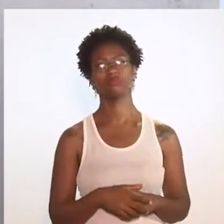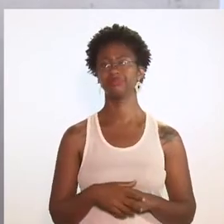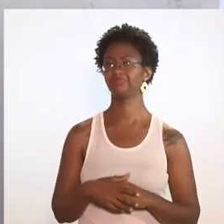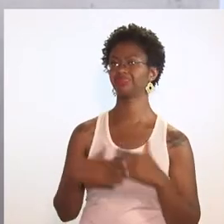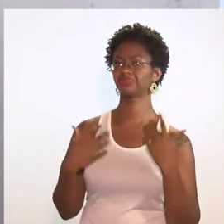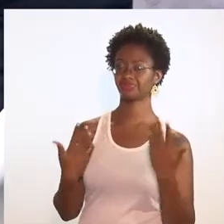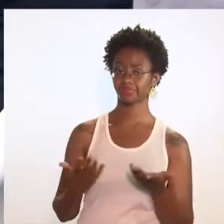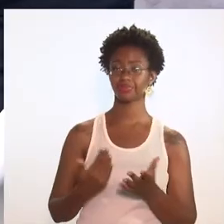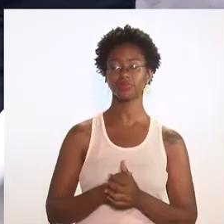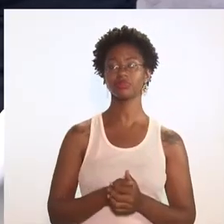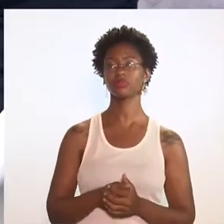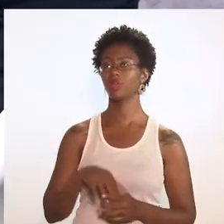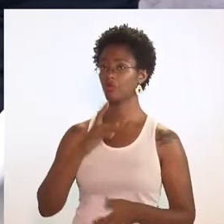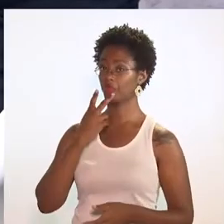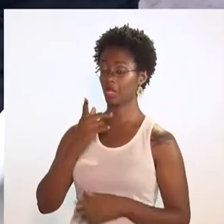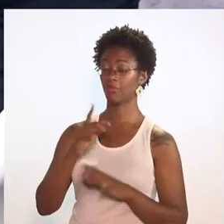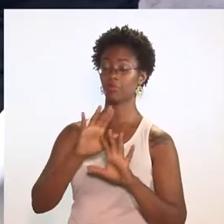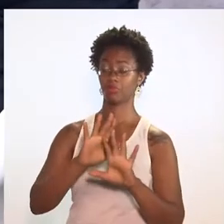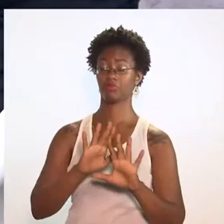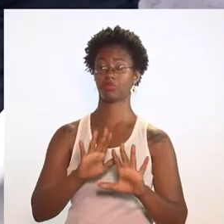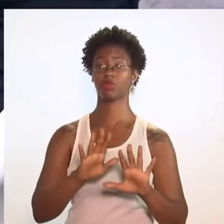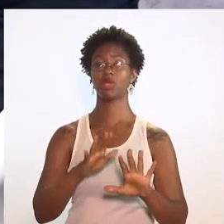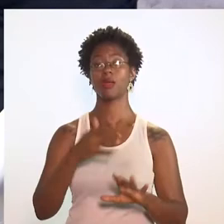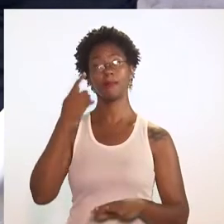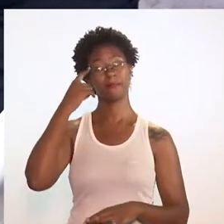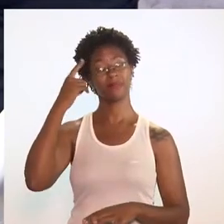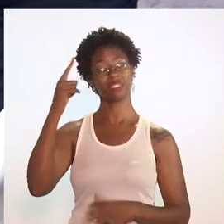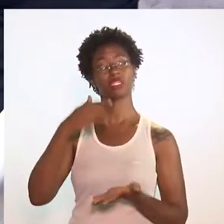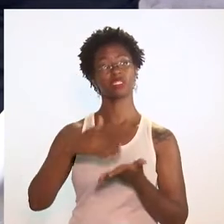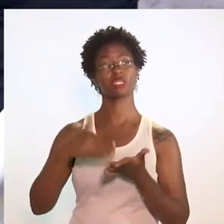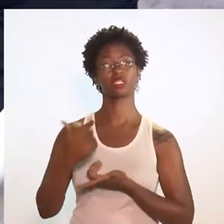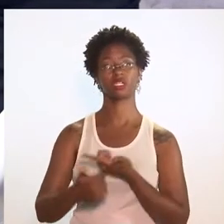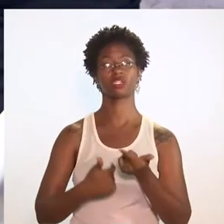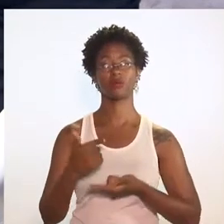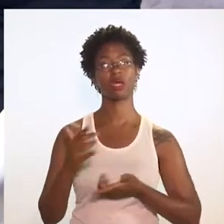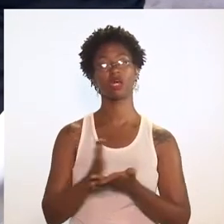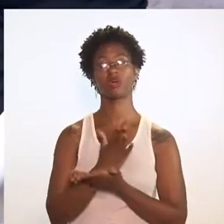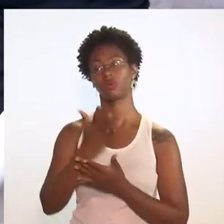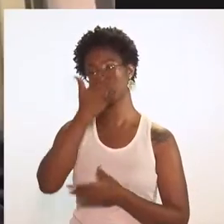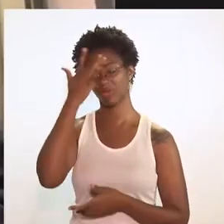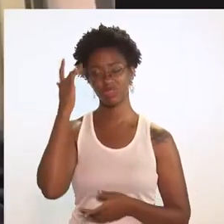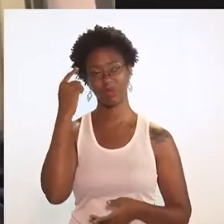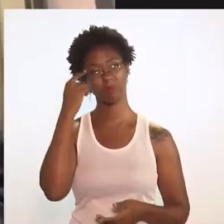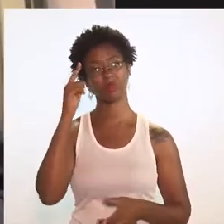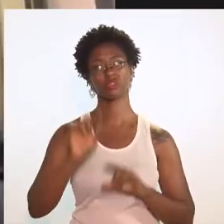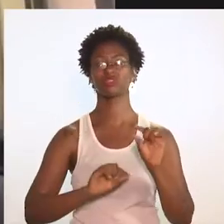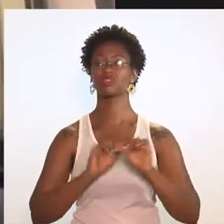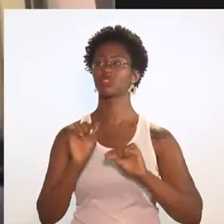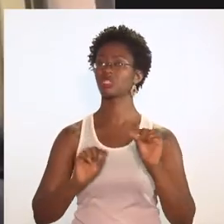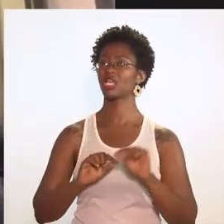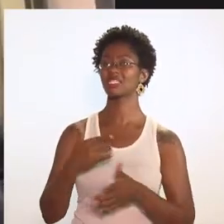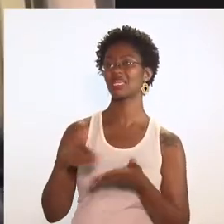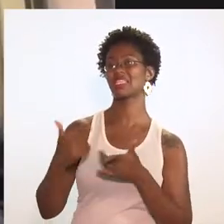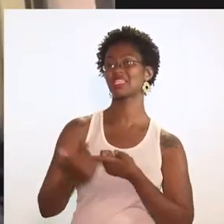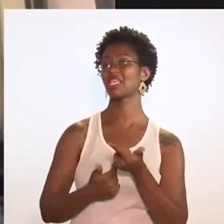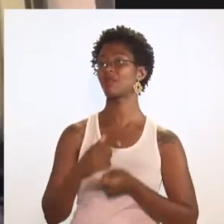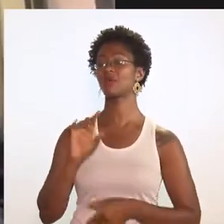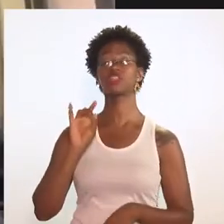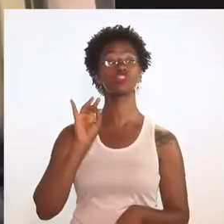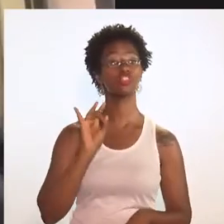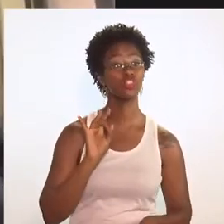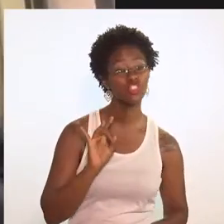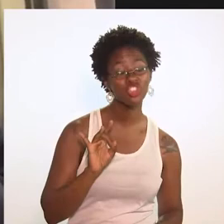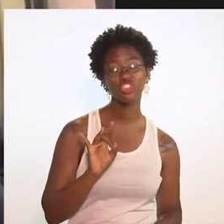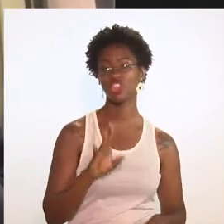essa questão do banco? O banco de talentos, porque, assim, quando a gente pensa na Secretaria de Trabalho, algumas pessoas, na verdade, pensam que a Secretaria de